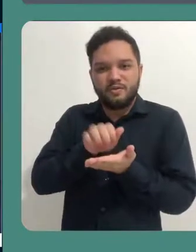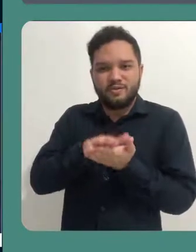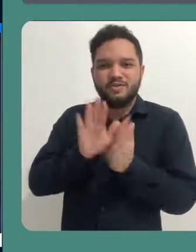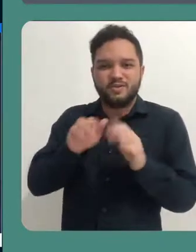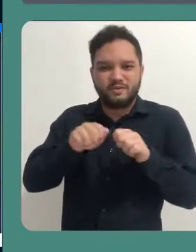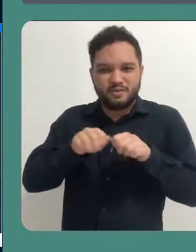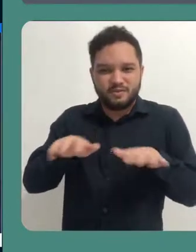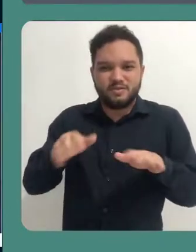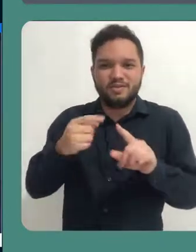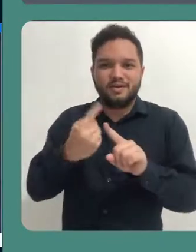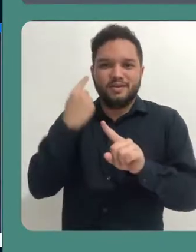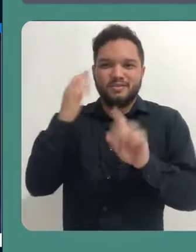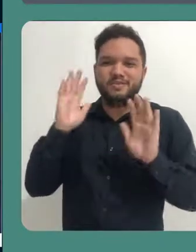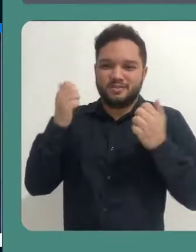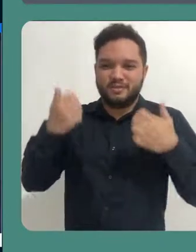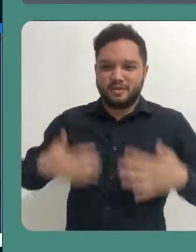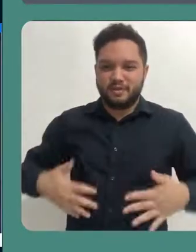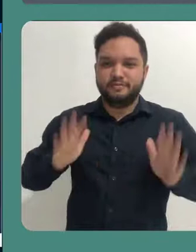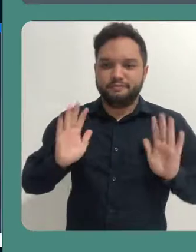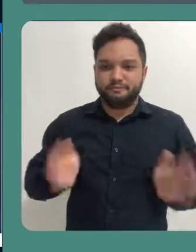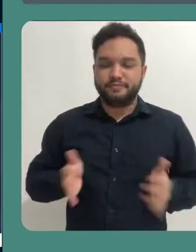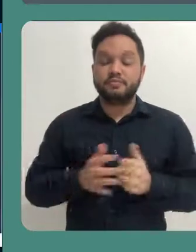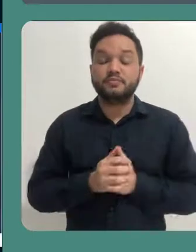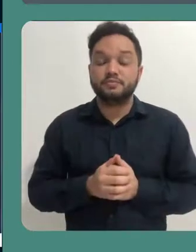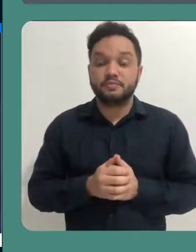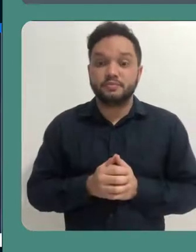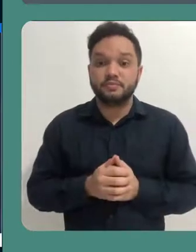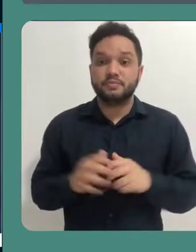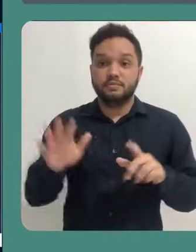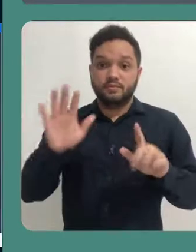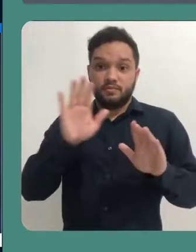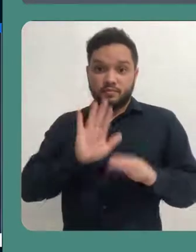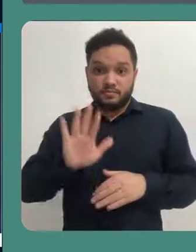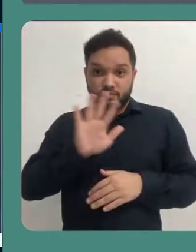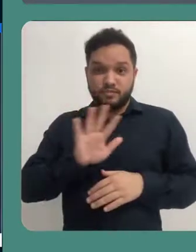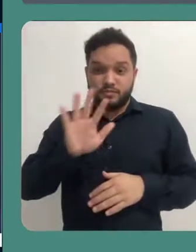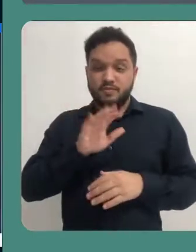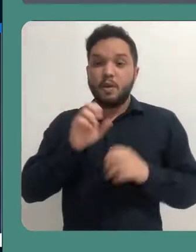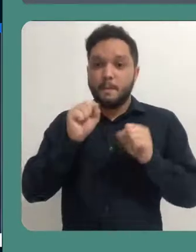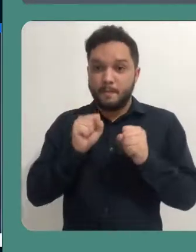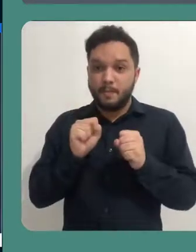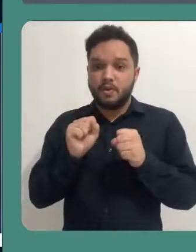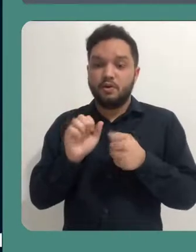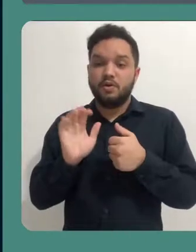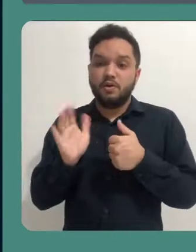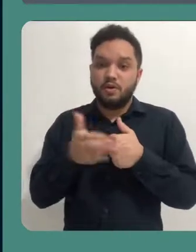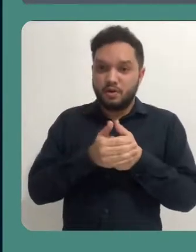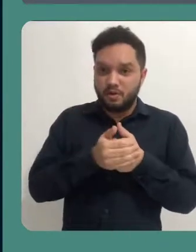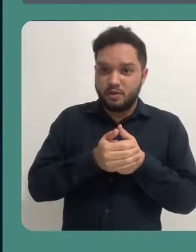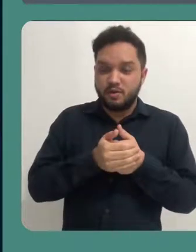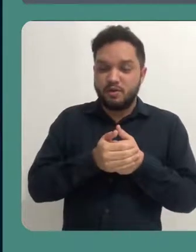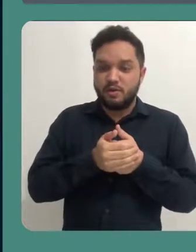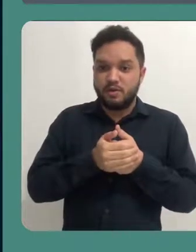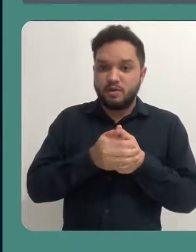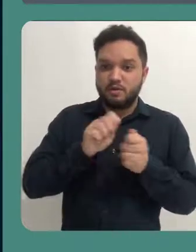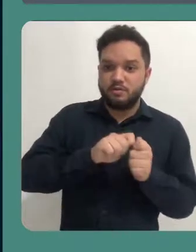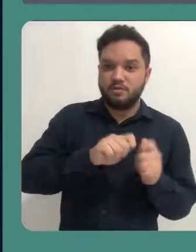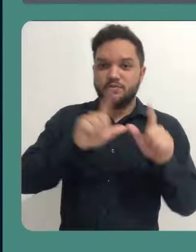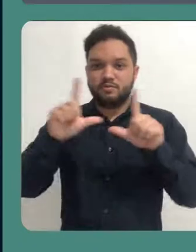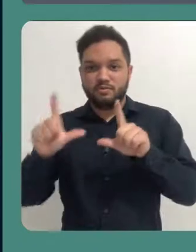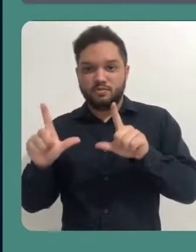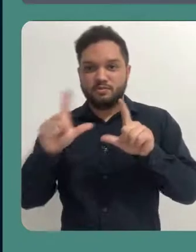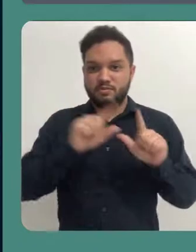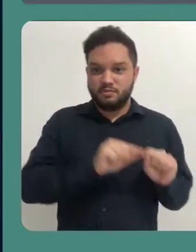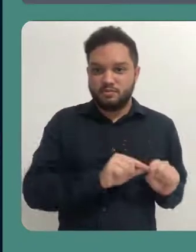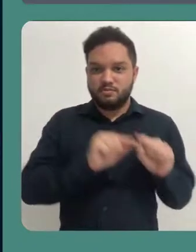compartilhadas, como eu mencionei anteriormente. Esse espaço pode ser retraído ou